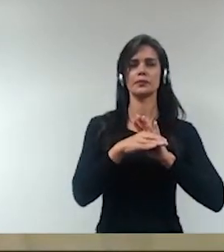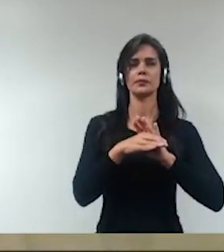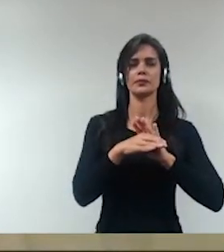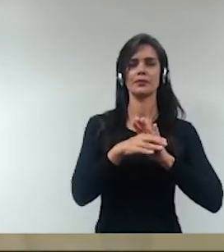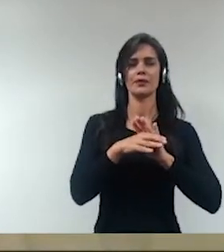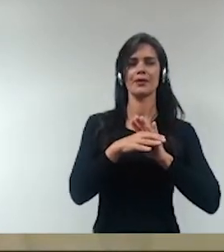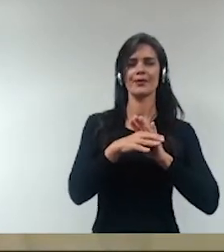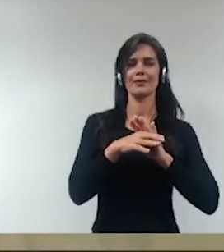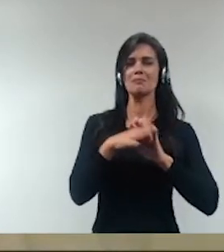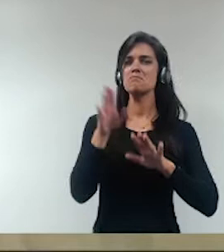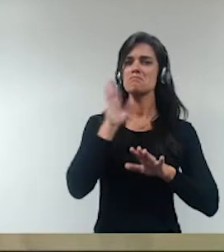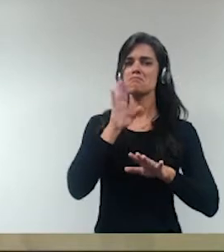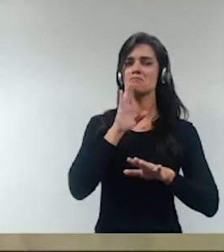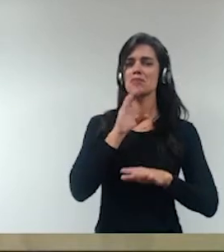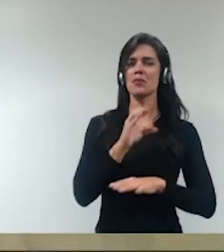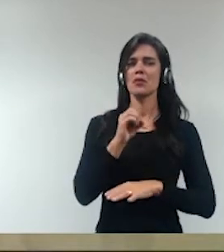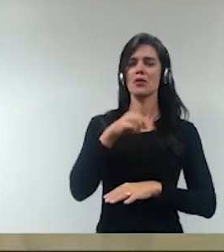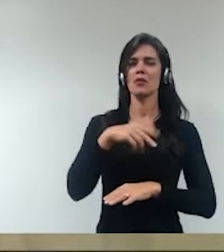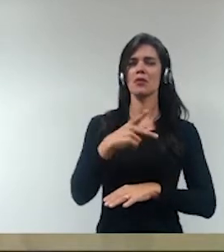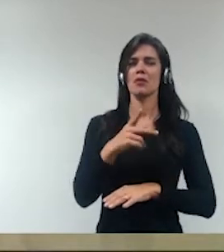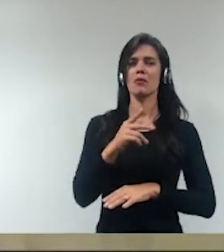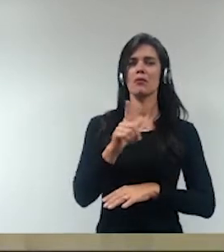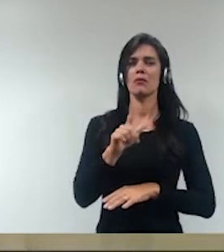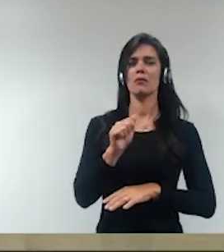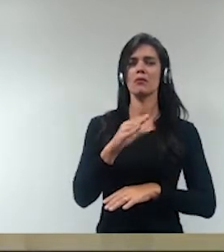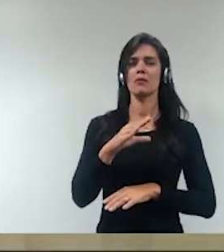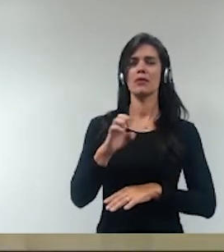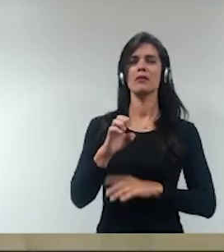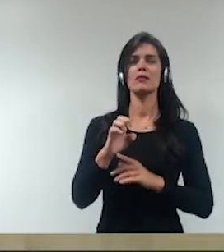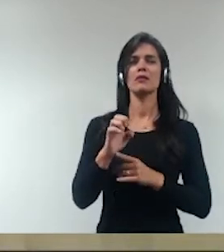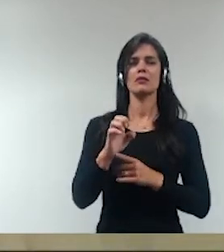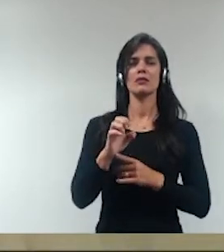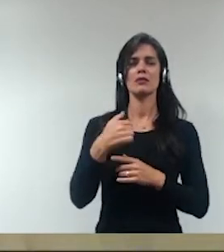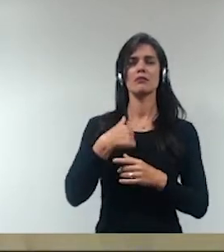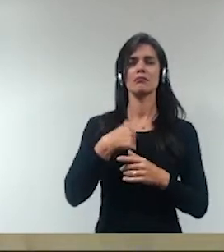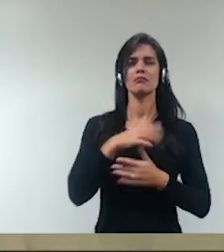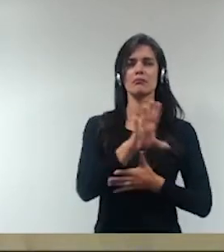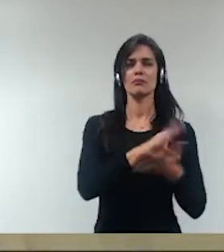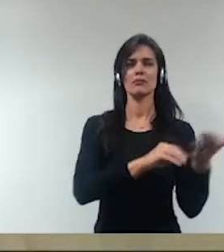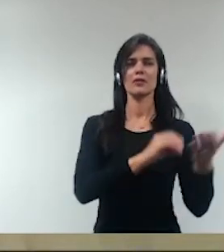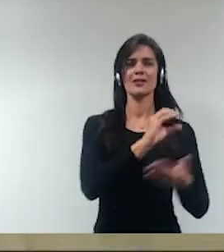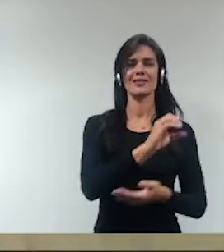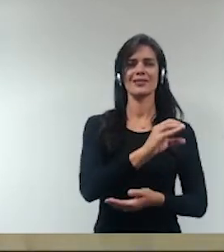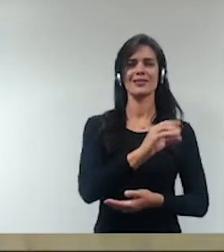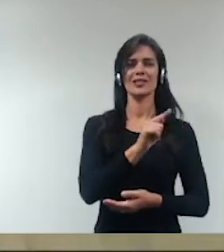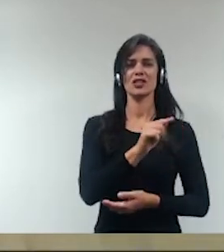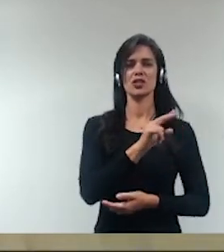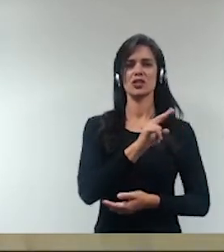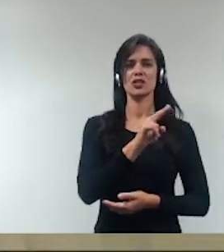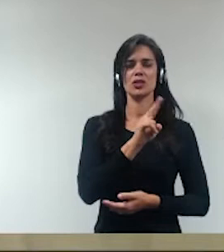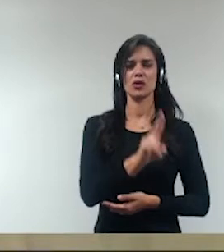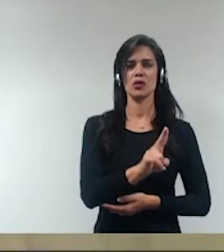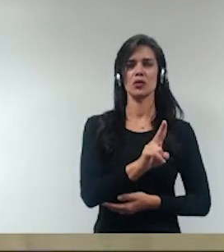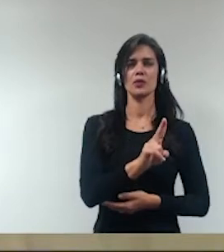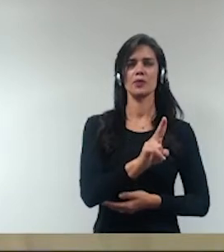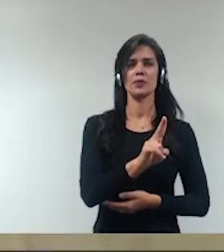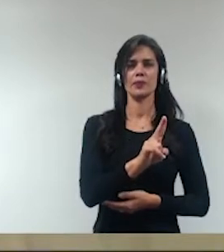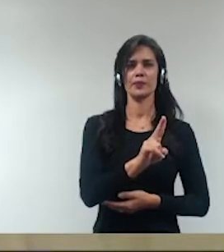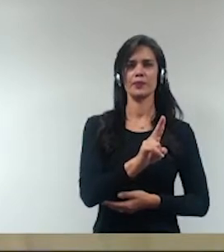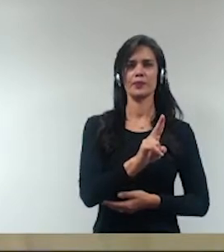bem interessante de compliance público, que eu retiro aí da portaria da CGU a 57 de